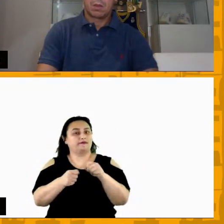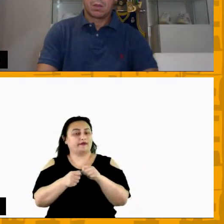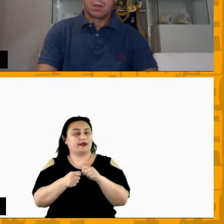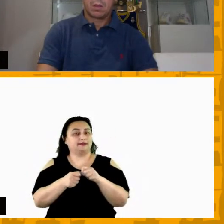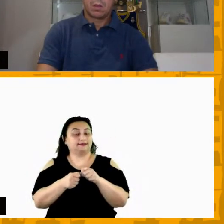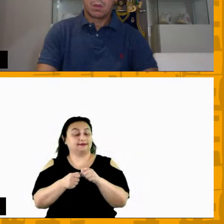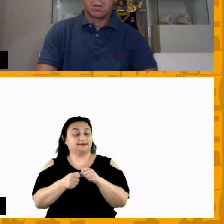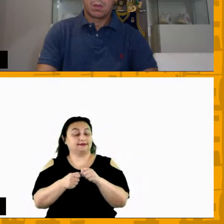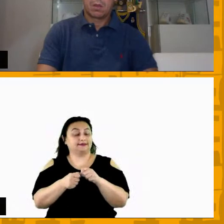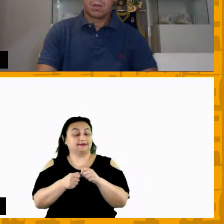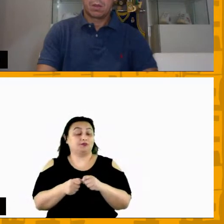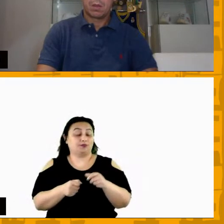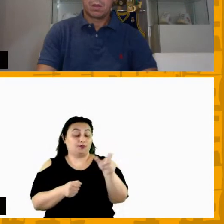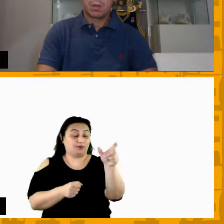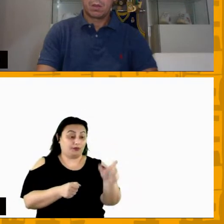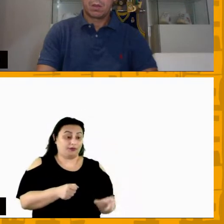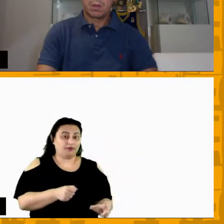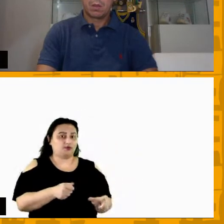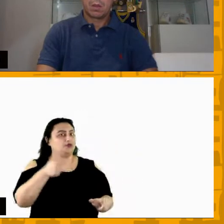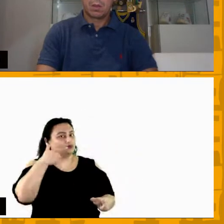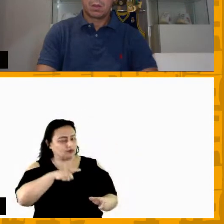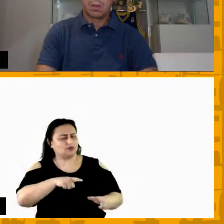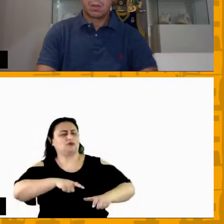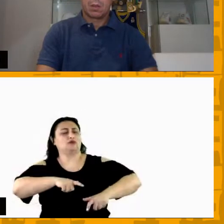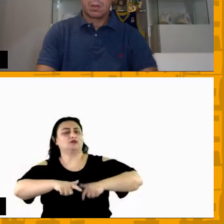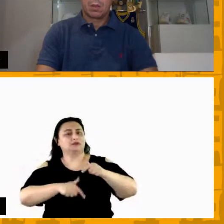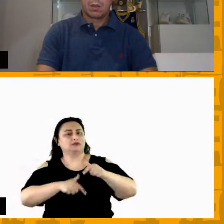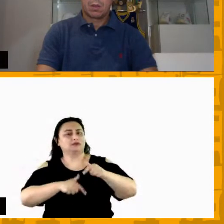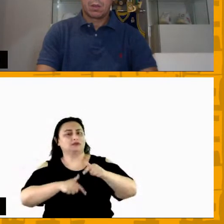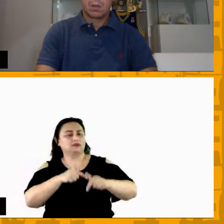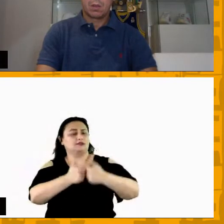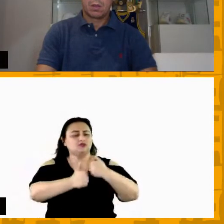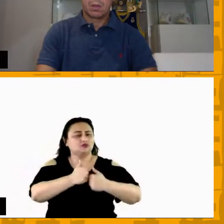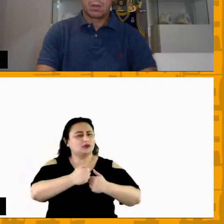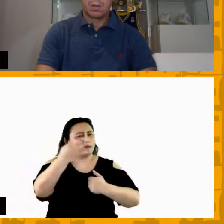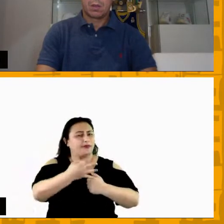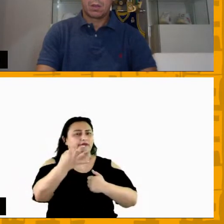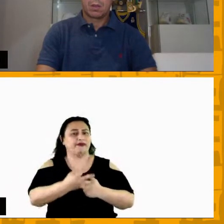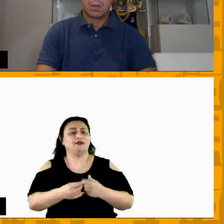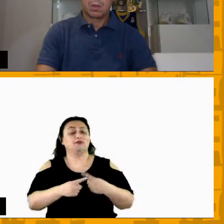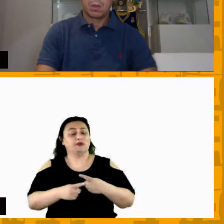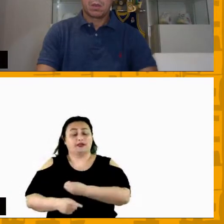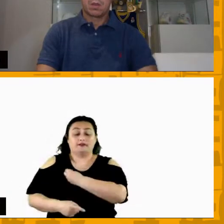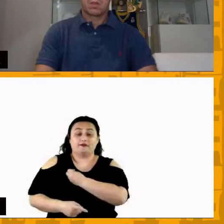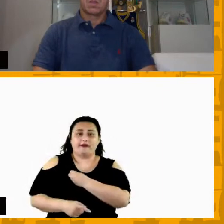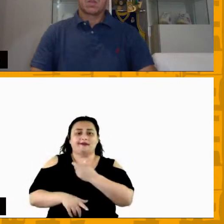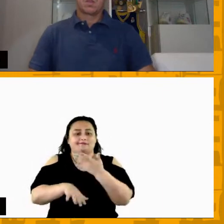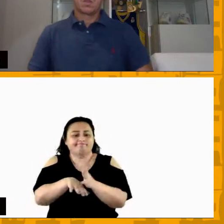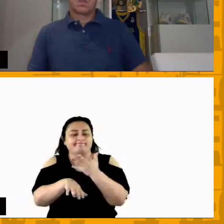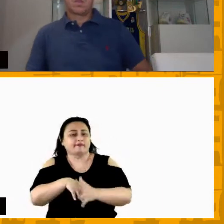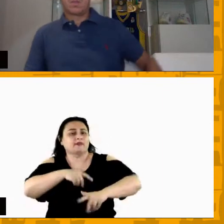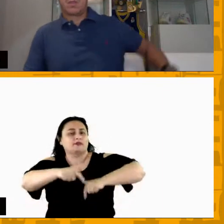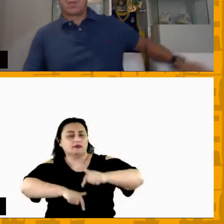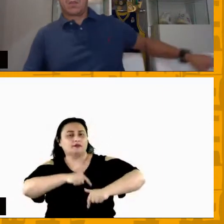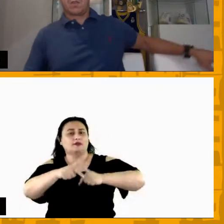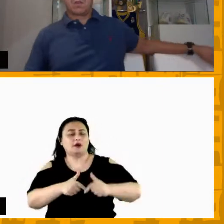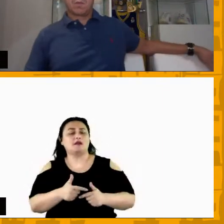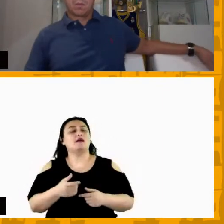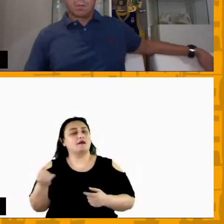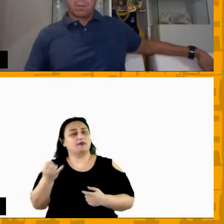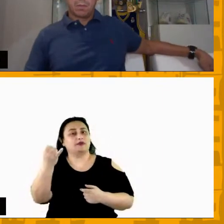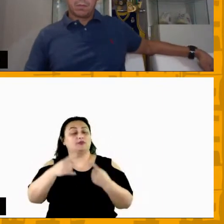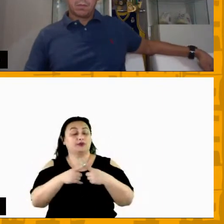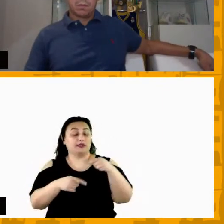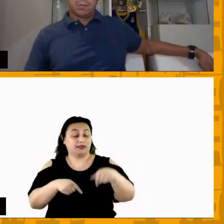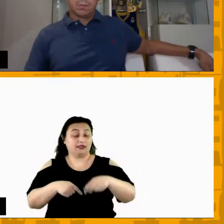rendimento né e aí a vivência esportiva é importante já que no Brasil né vou deixar